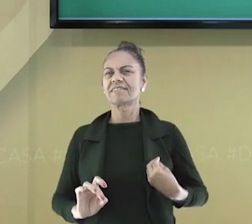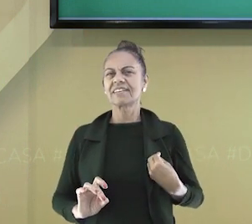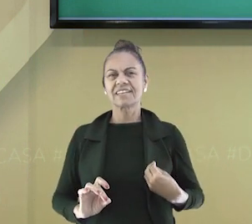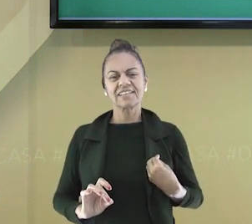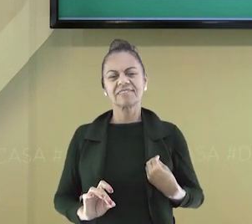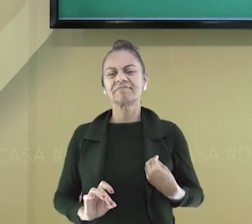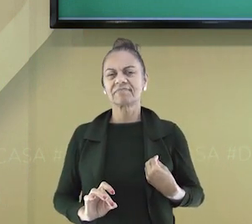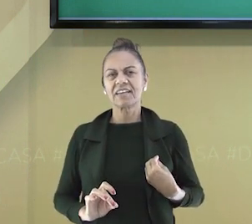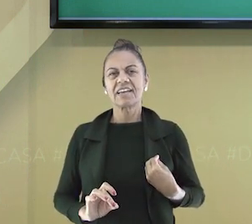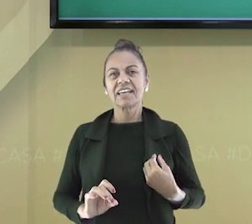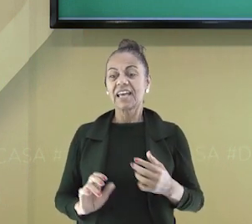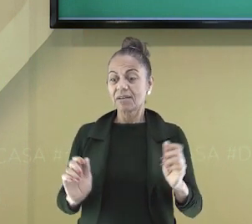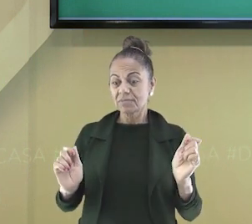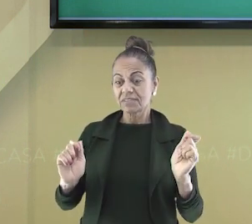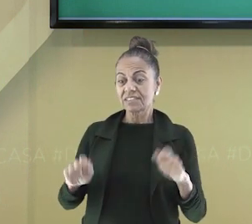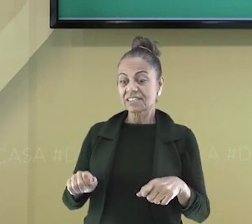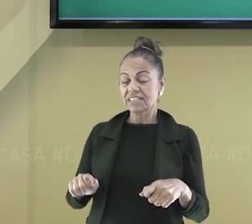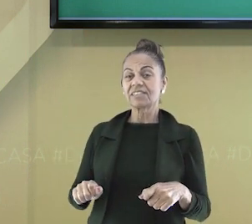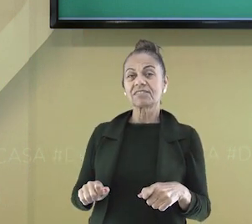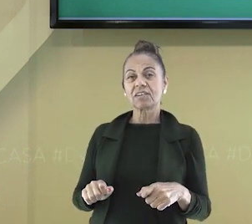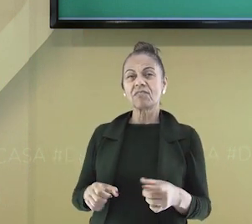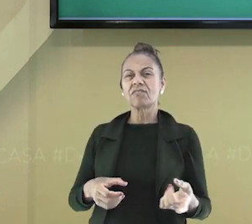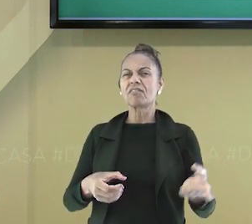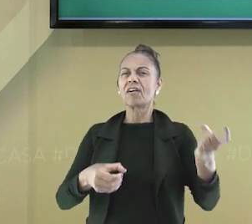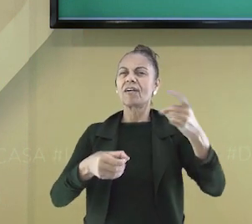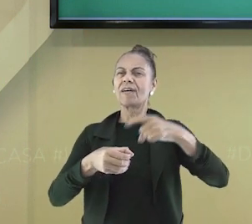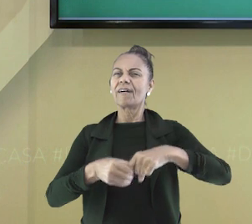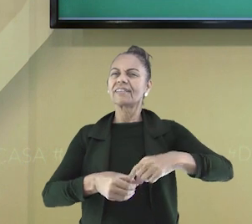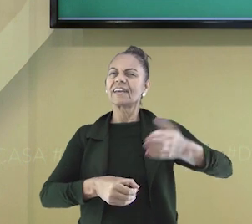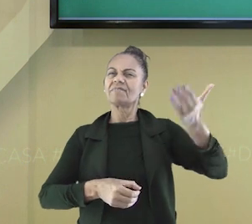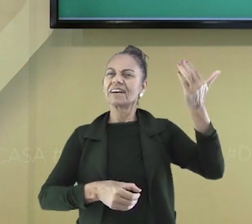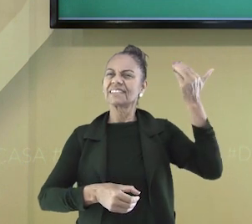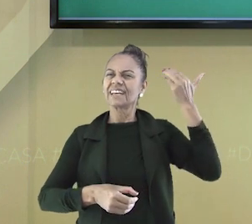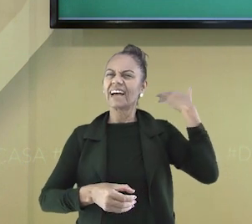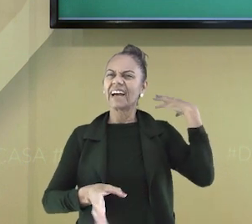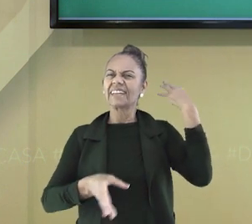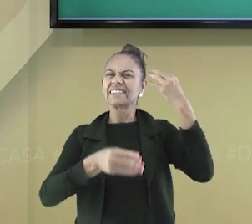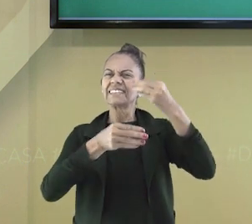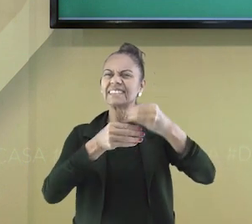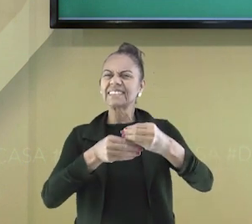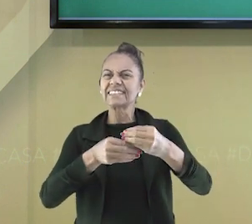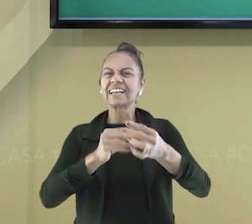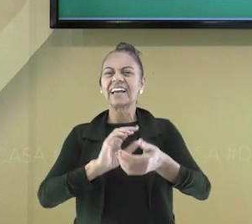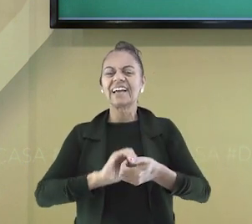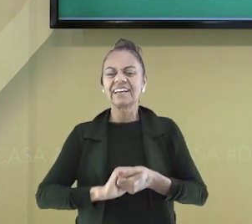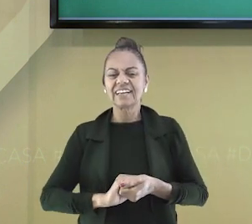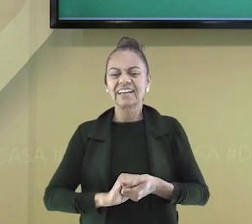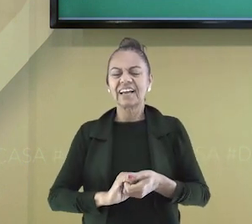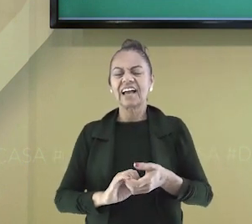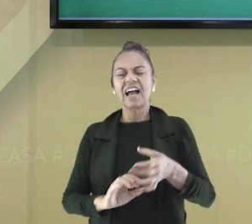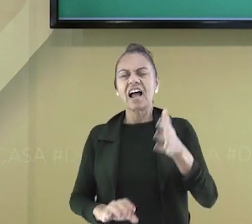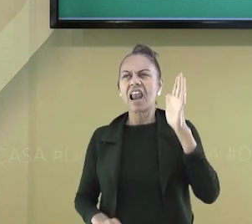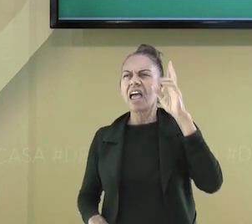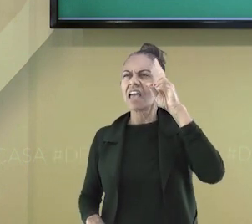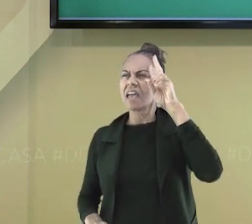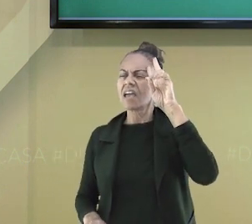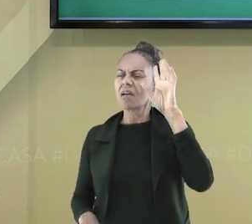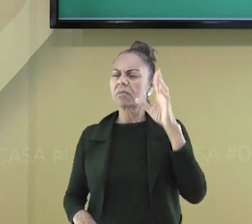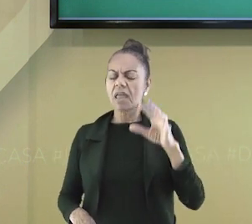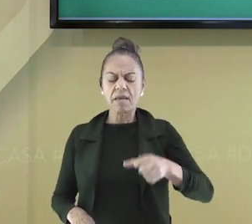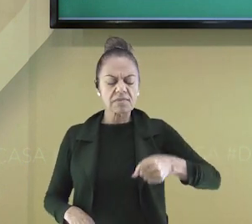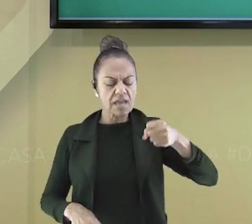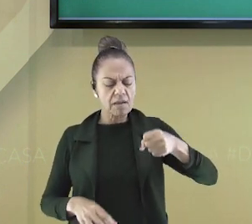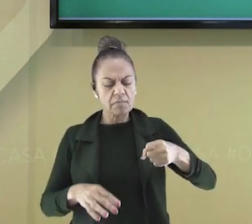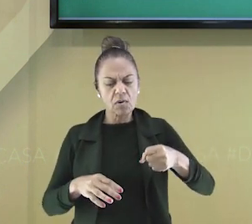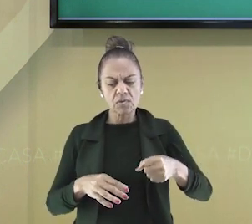lembranças guardadas, que era possível resgatar o tempo passado. Lembro de um dia ter encontrado,